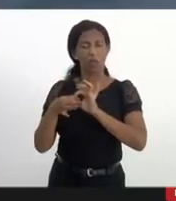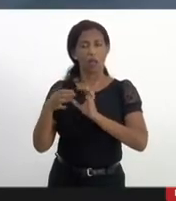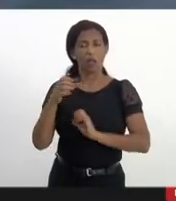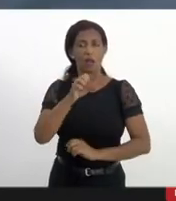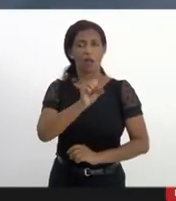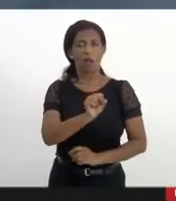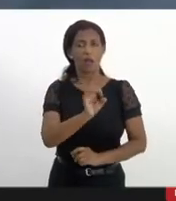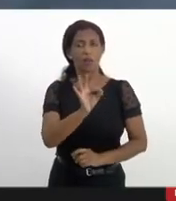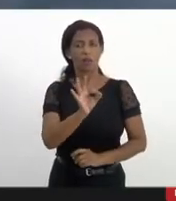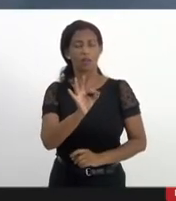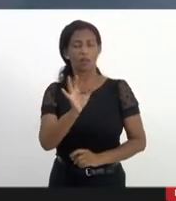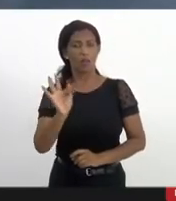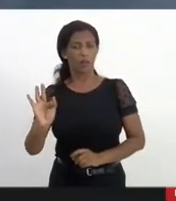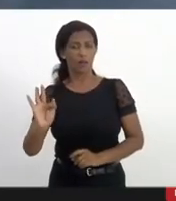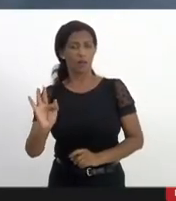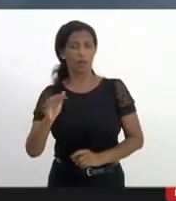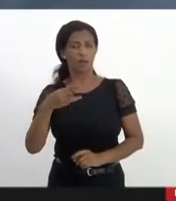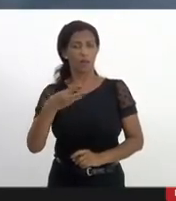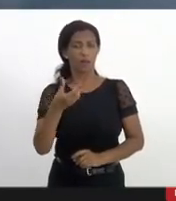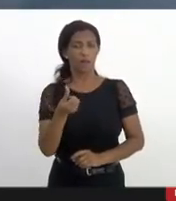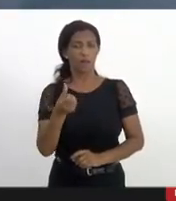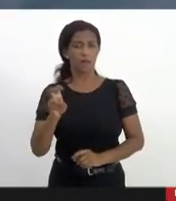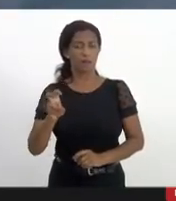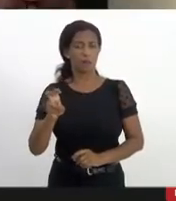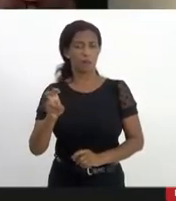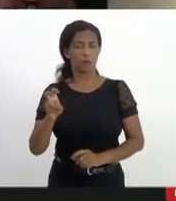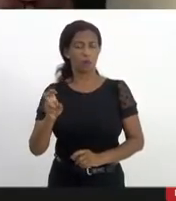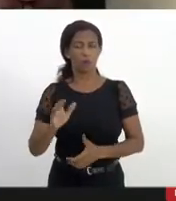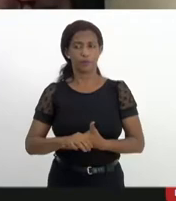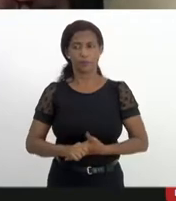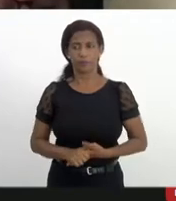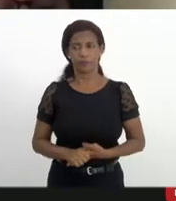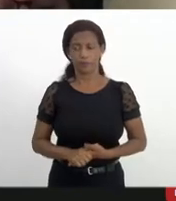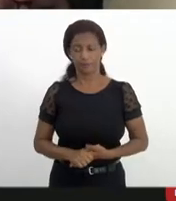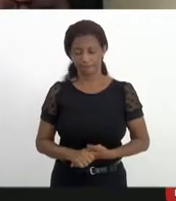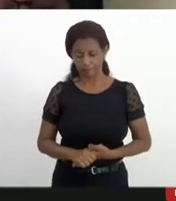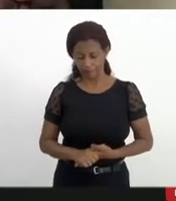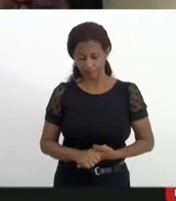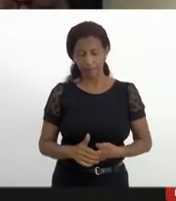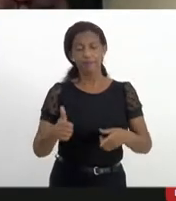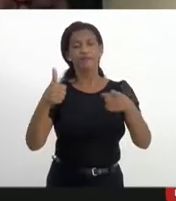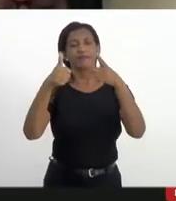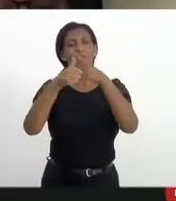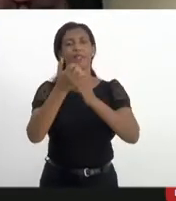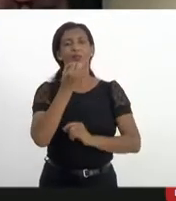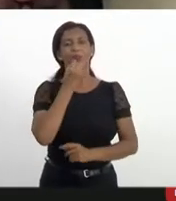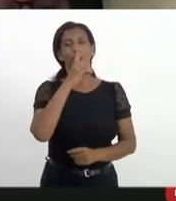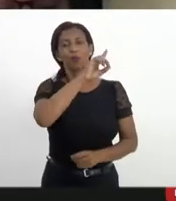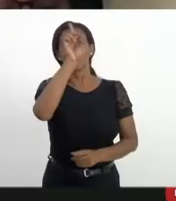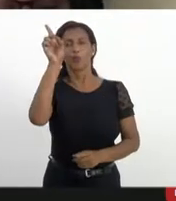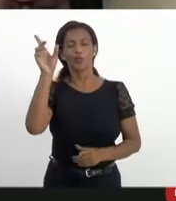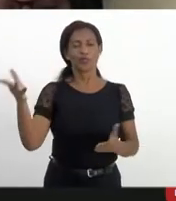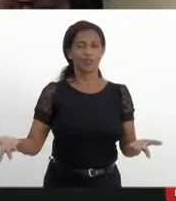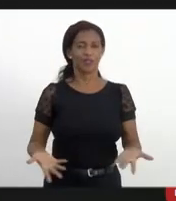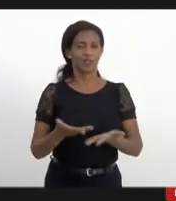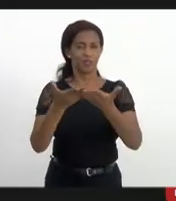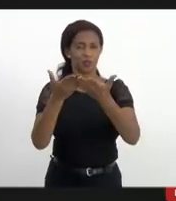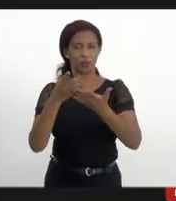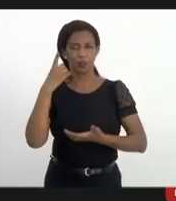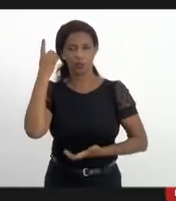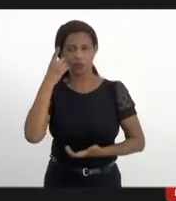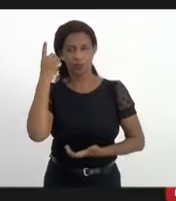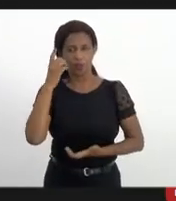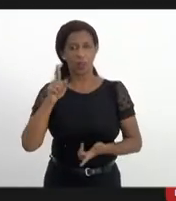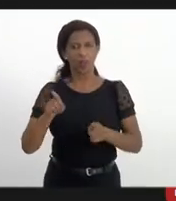DPF 635 no STF. Bom, primeiramente, bom dia a todos. Certíssimos, senhores deputados,